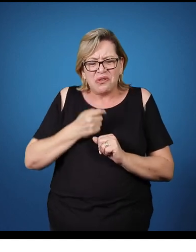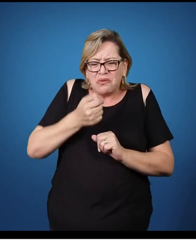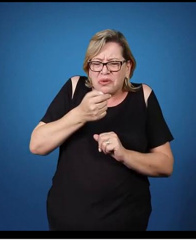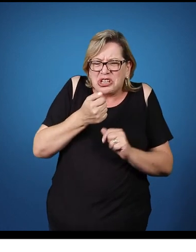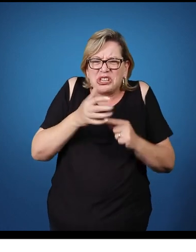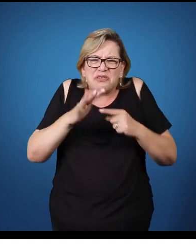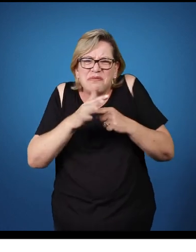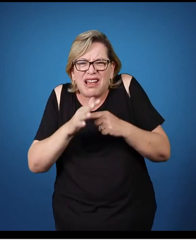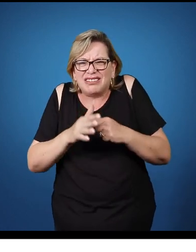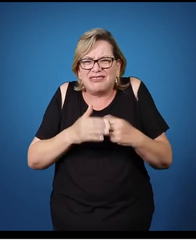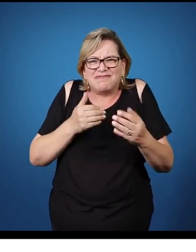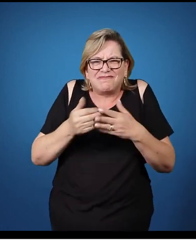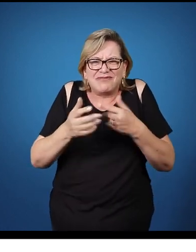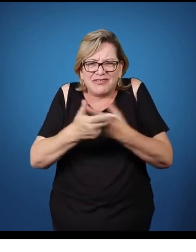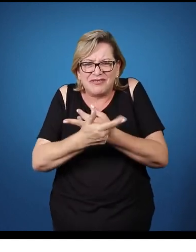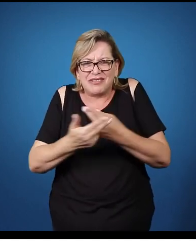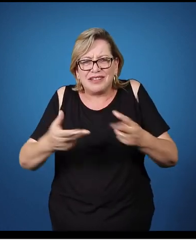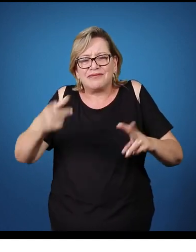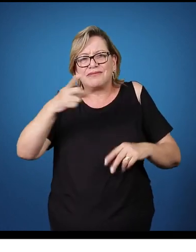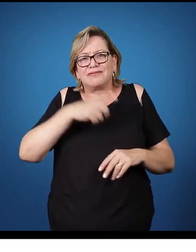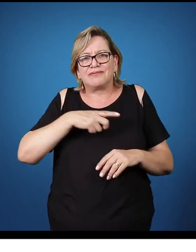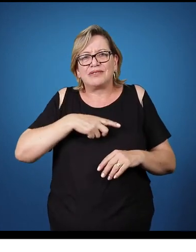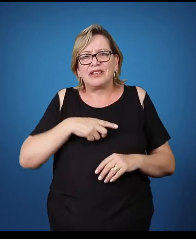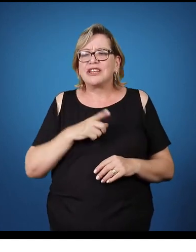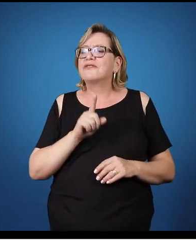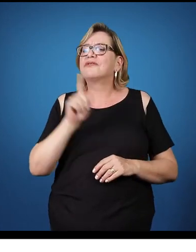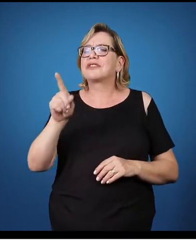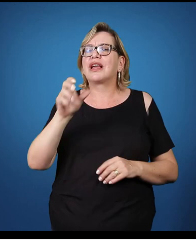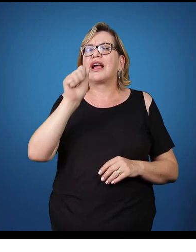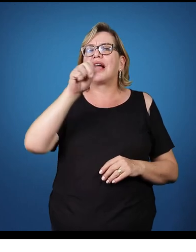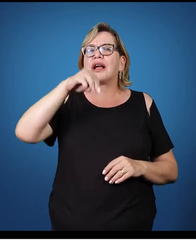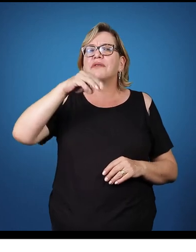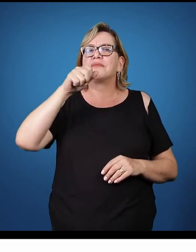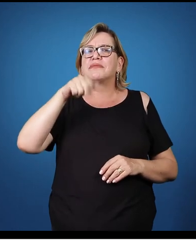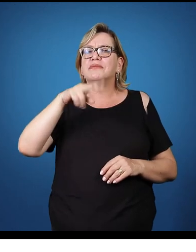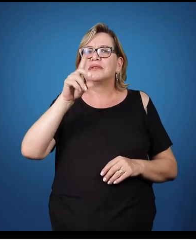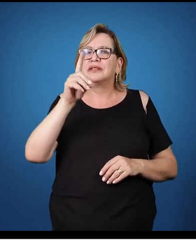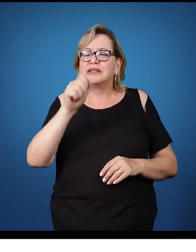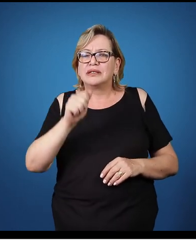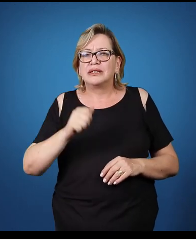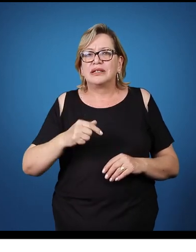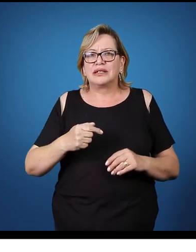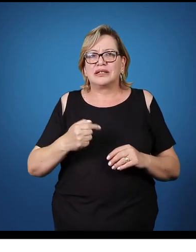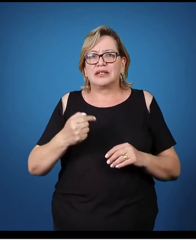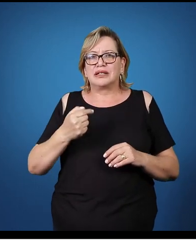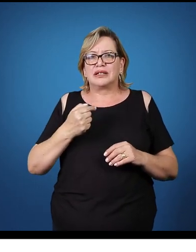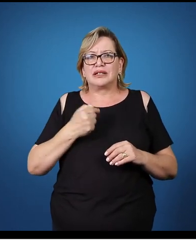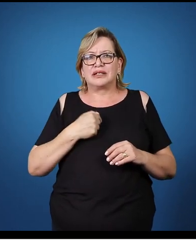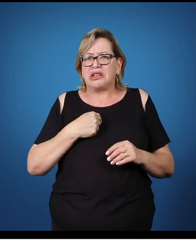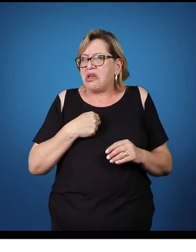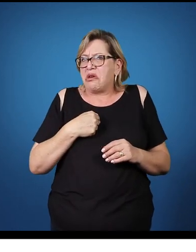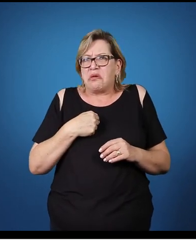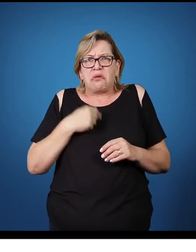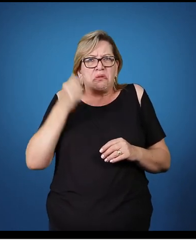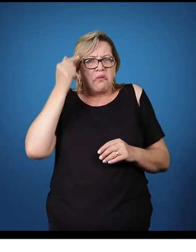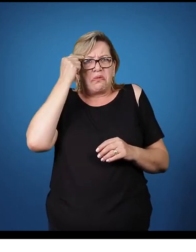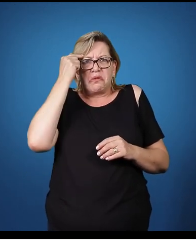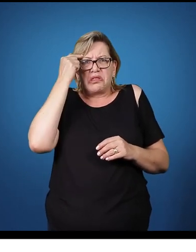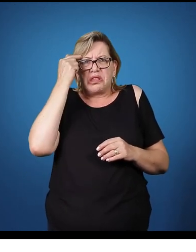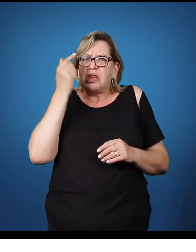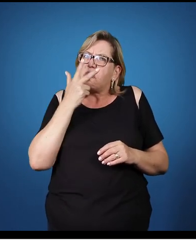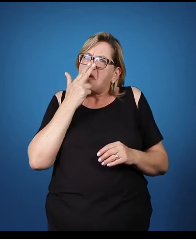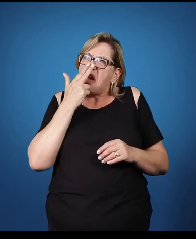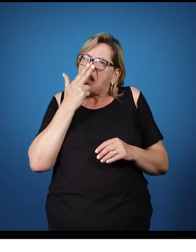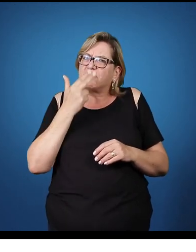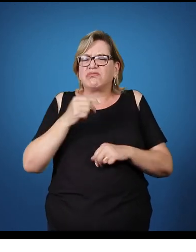Em várias máquinas. Certo. E a Amanda? Ah, eu não pensei o que era. Parecia um